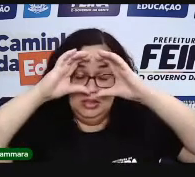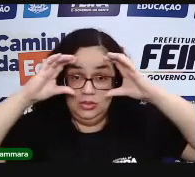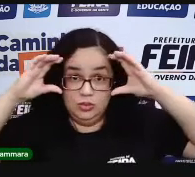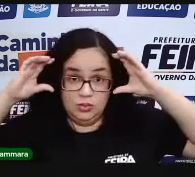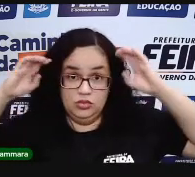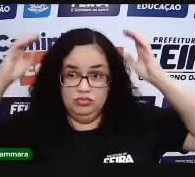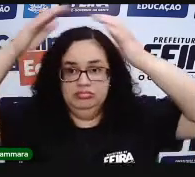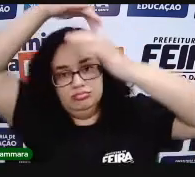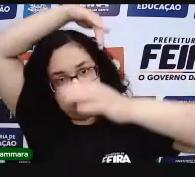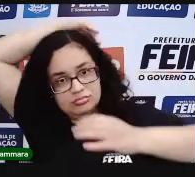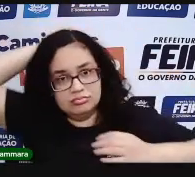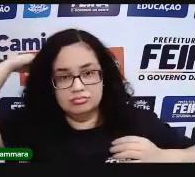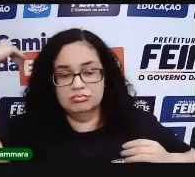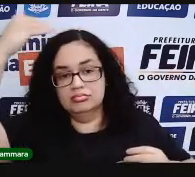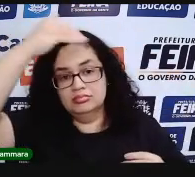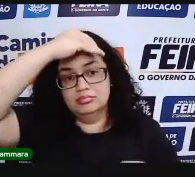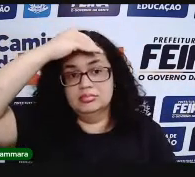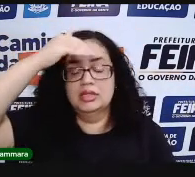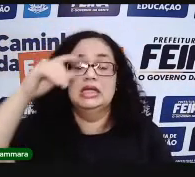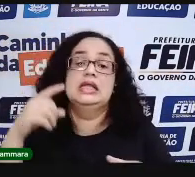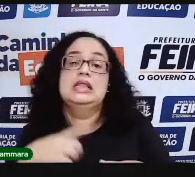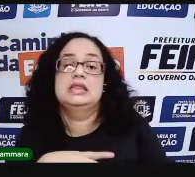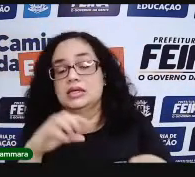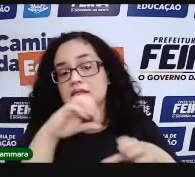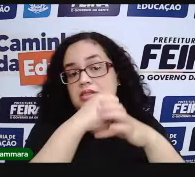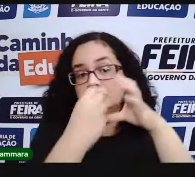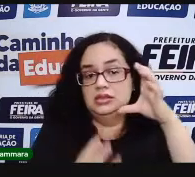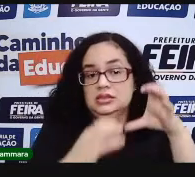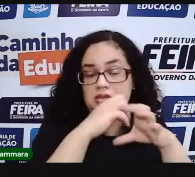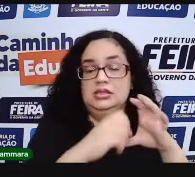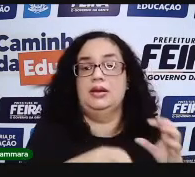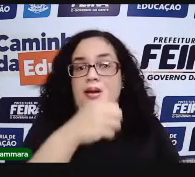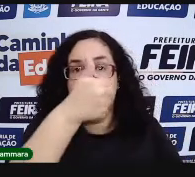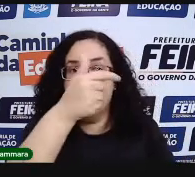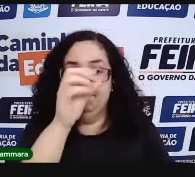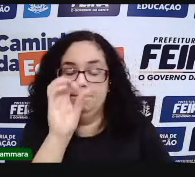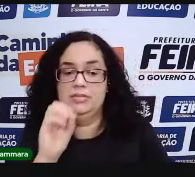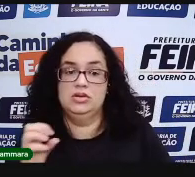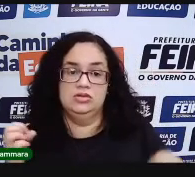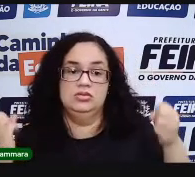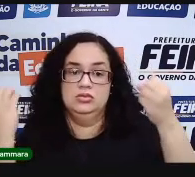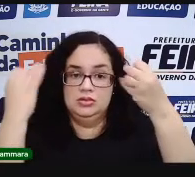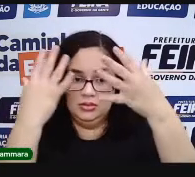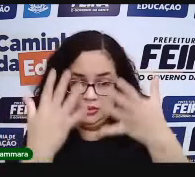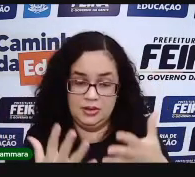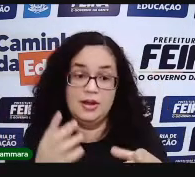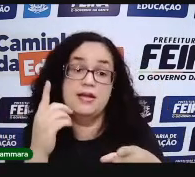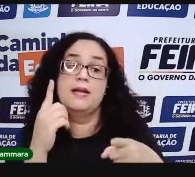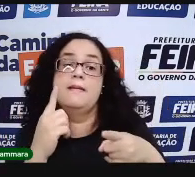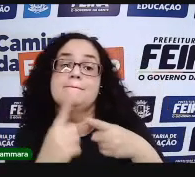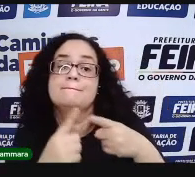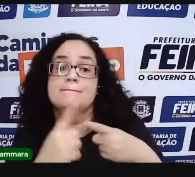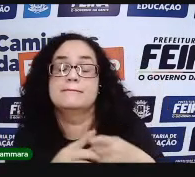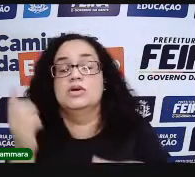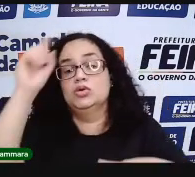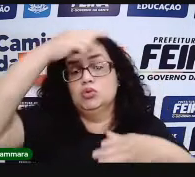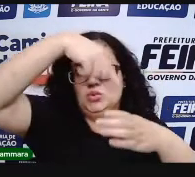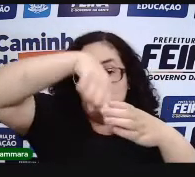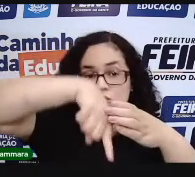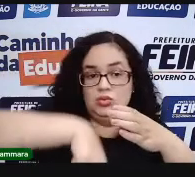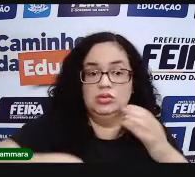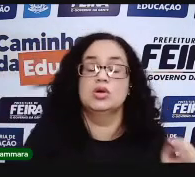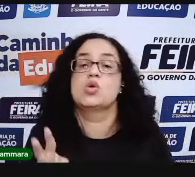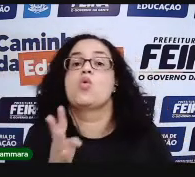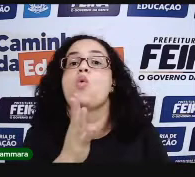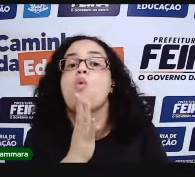-arábico. Por que ele tem essa característica de ser decimal? Vou explicar para vocês. Mas, vou dizer para vocês que a gente vai